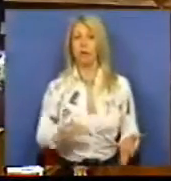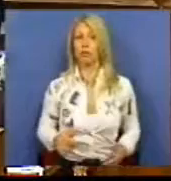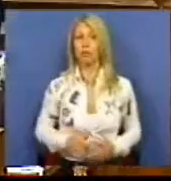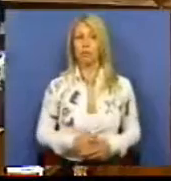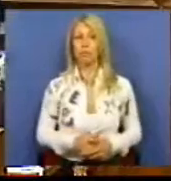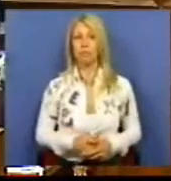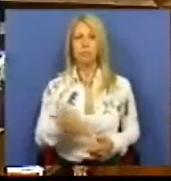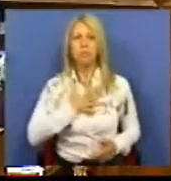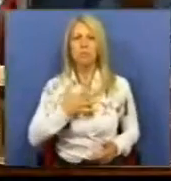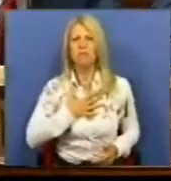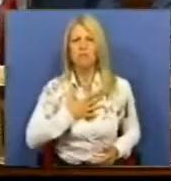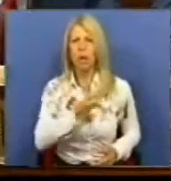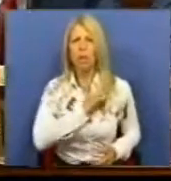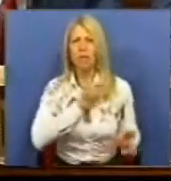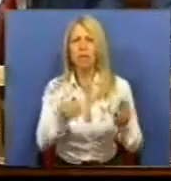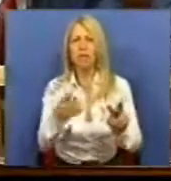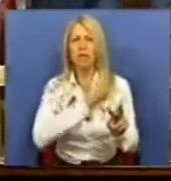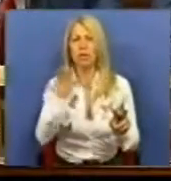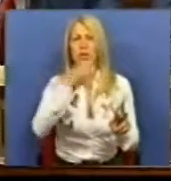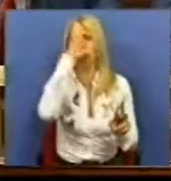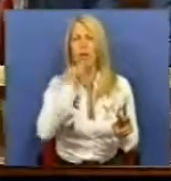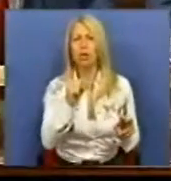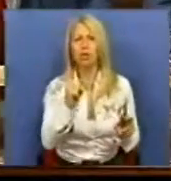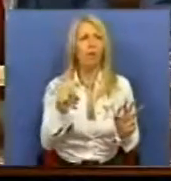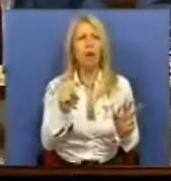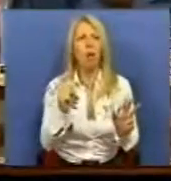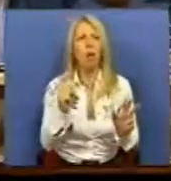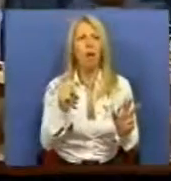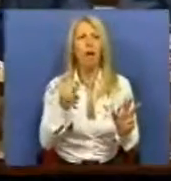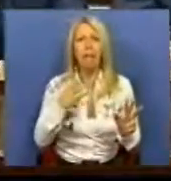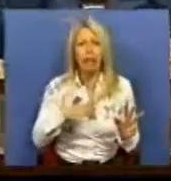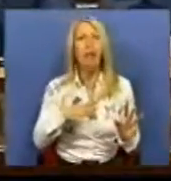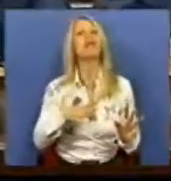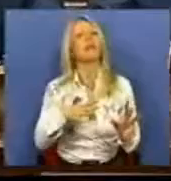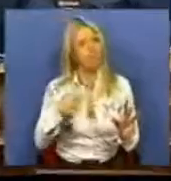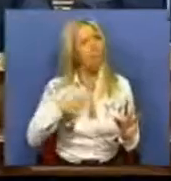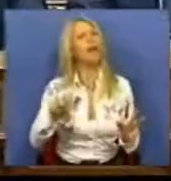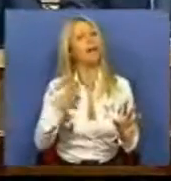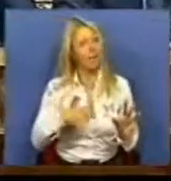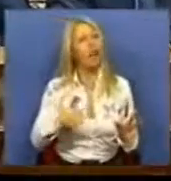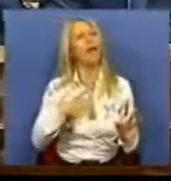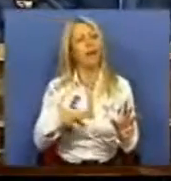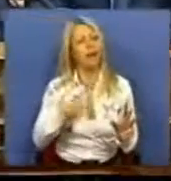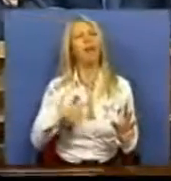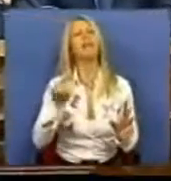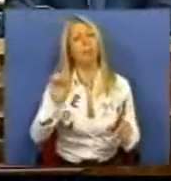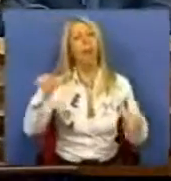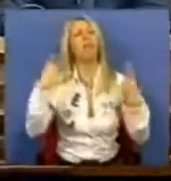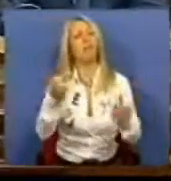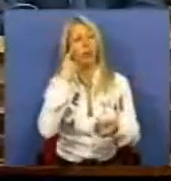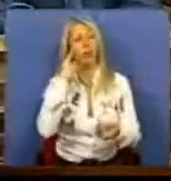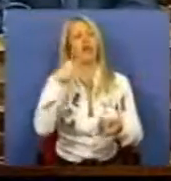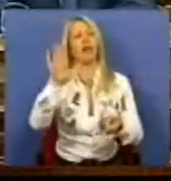Não quer privatizar, Sr. Ministro? Ou quer? Quer, quer. O orçamento... Está bem, logo veremos, logo